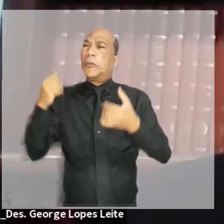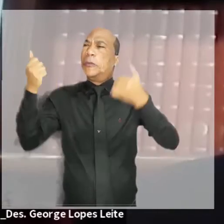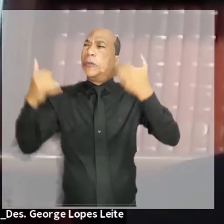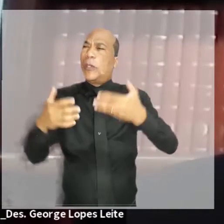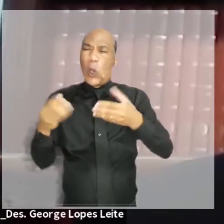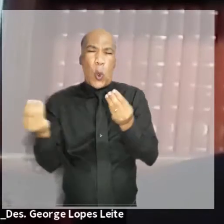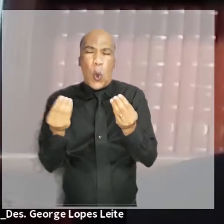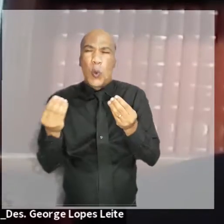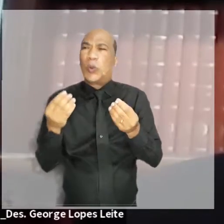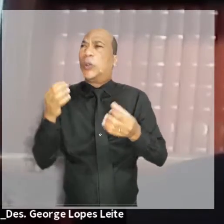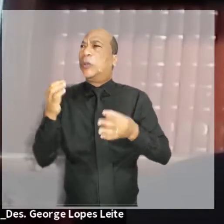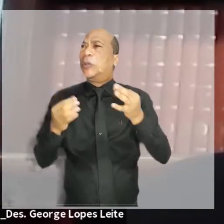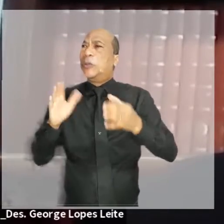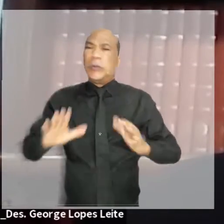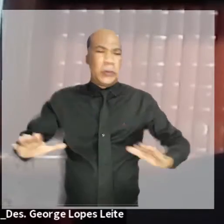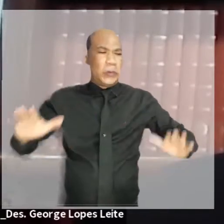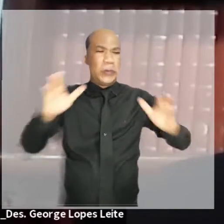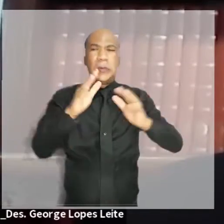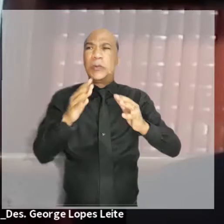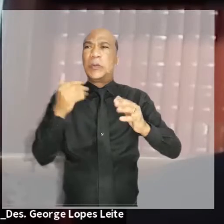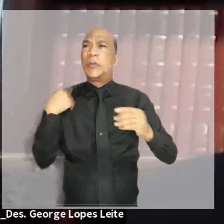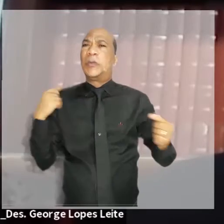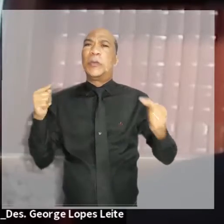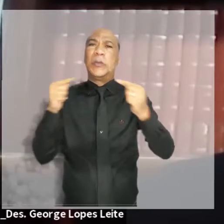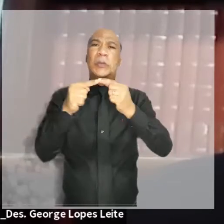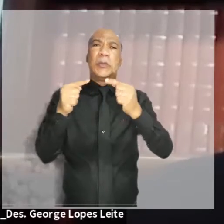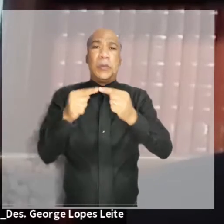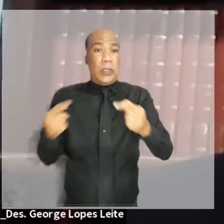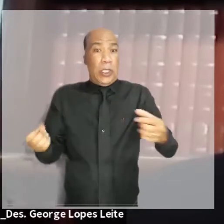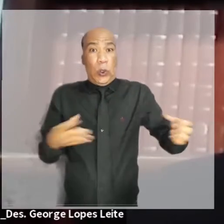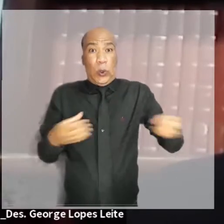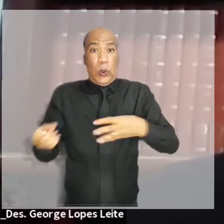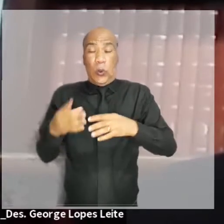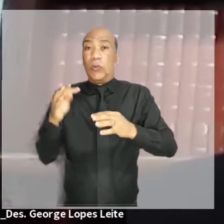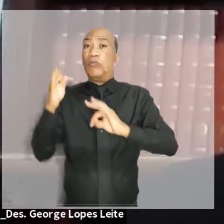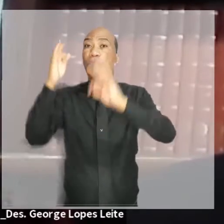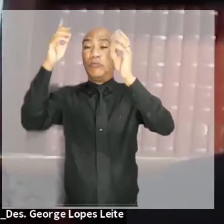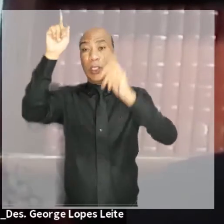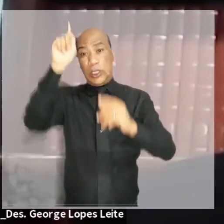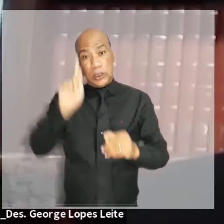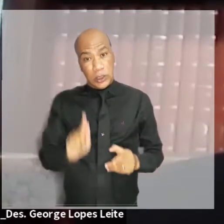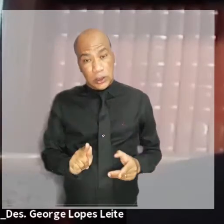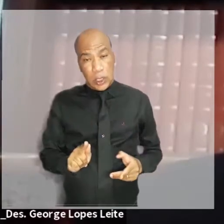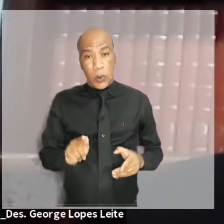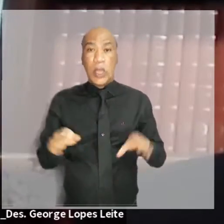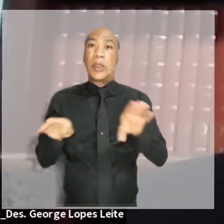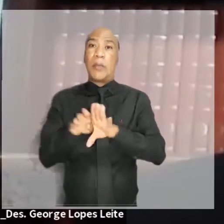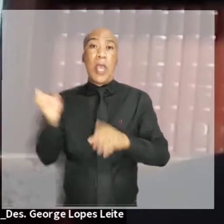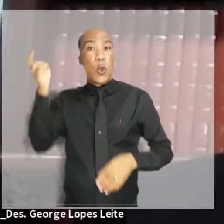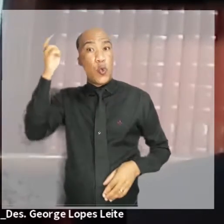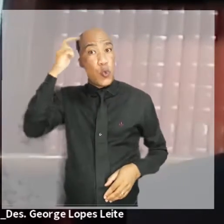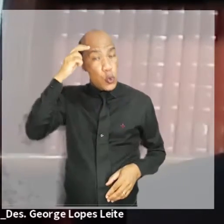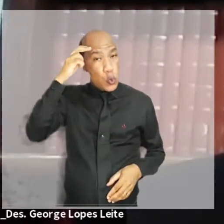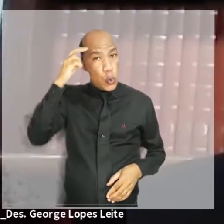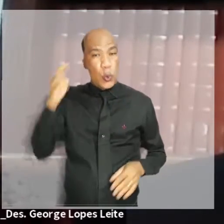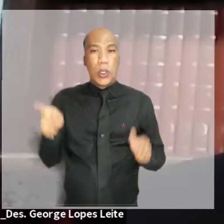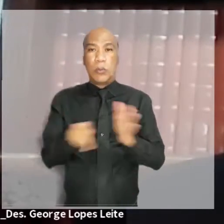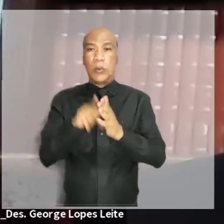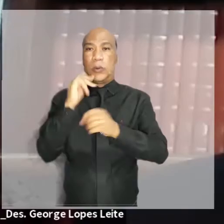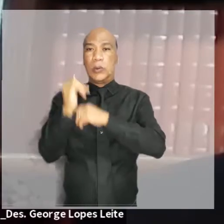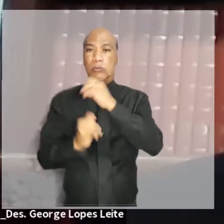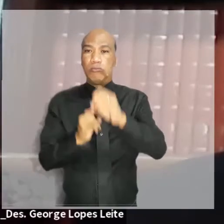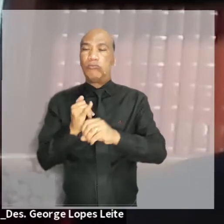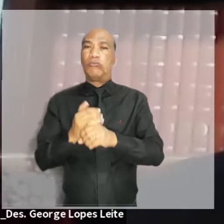desafios e os rumos que levam à efetividade da justiça para a sociedade relacionadas à inovação, à